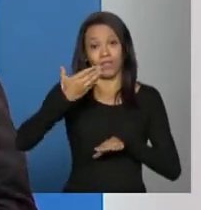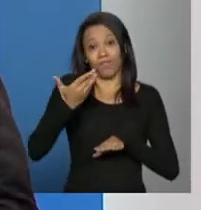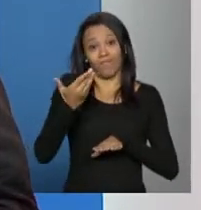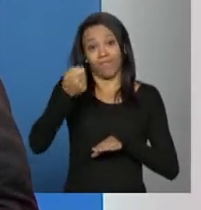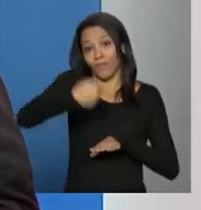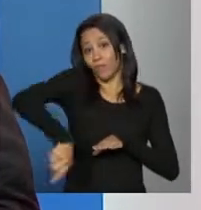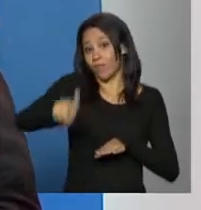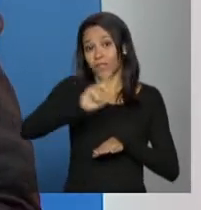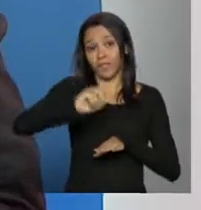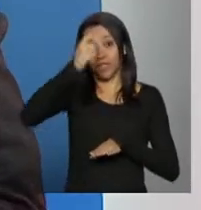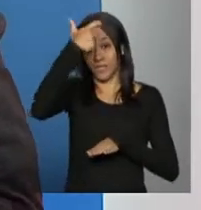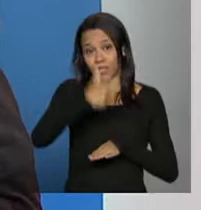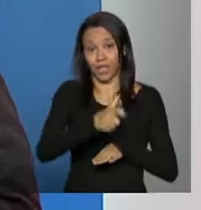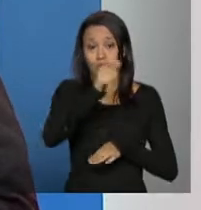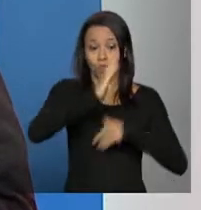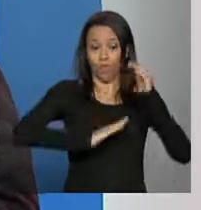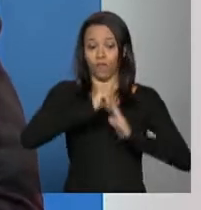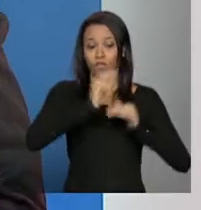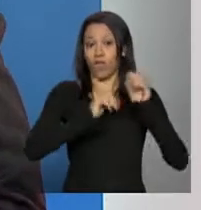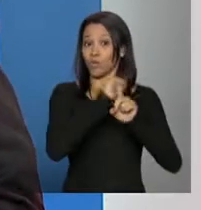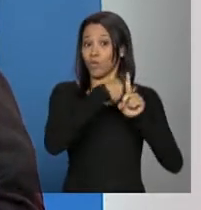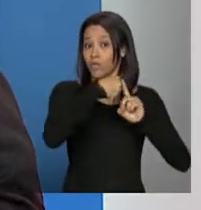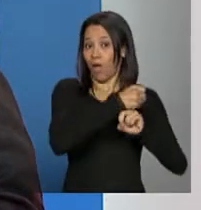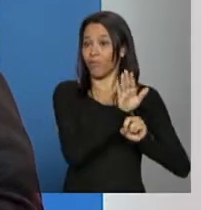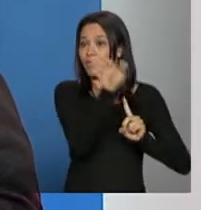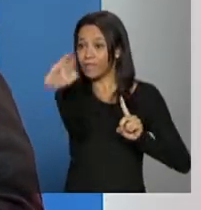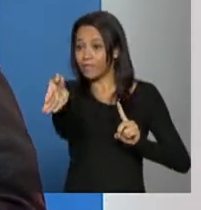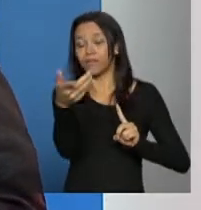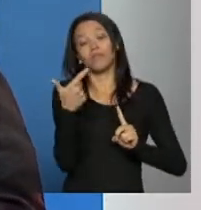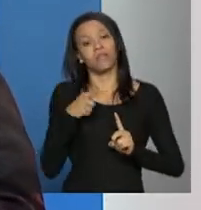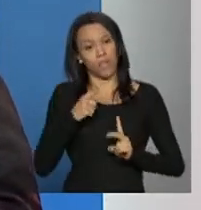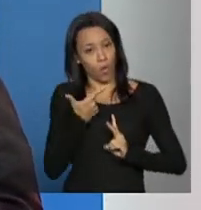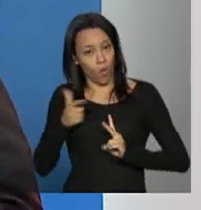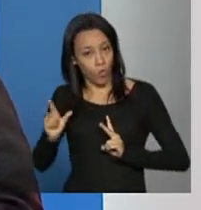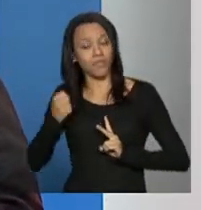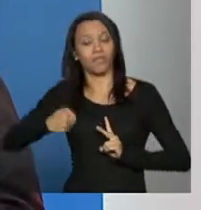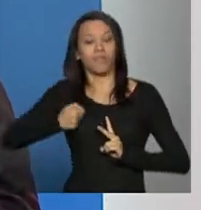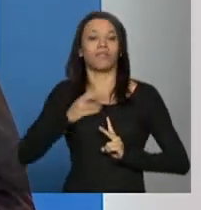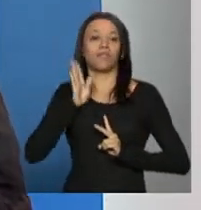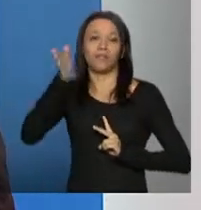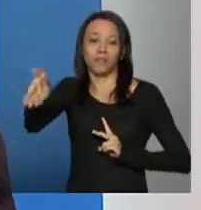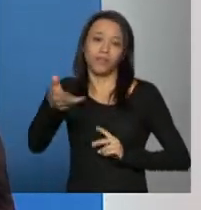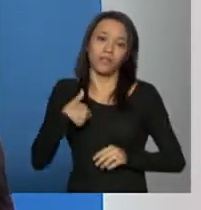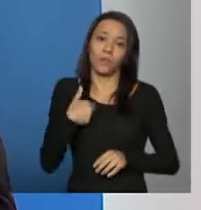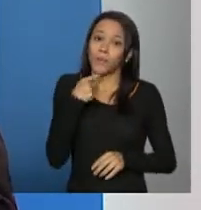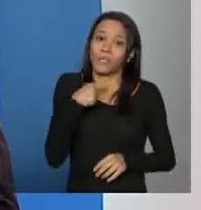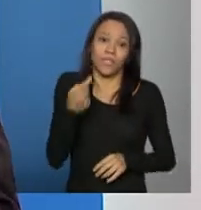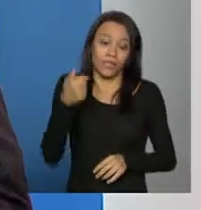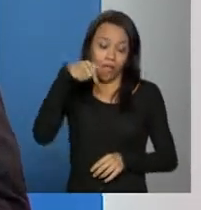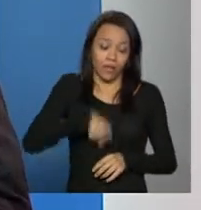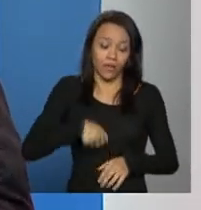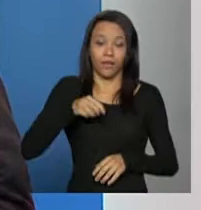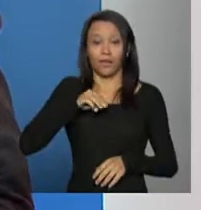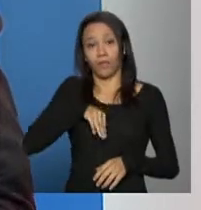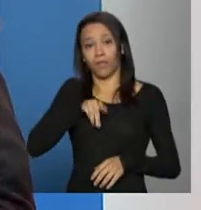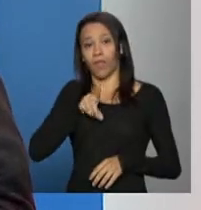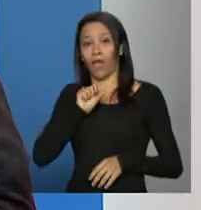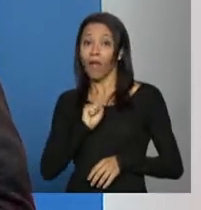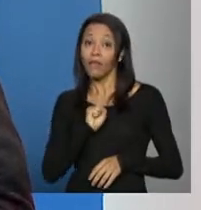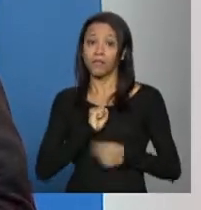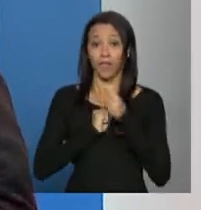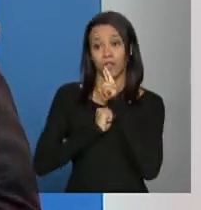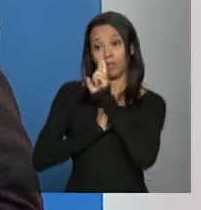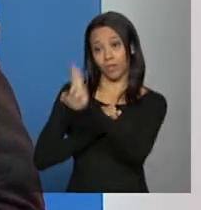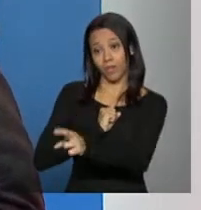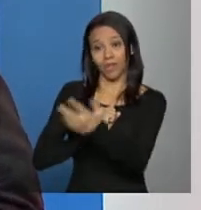um assistente social tem outros que é fundamental então por isso que a gente fala não adianta daqui do ministério a gente dar uma resposta para